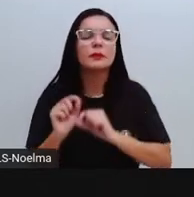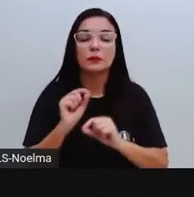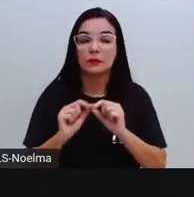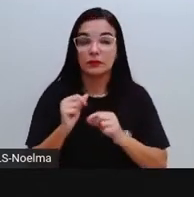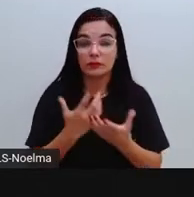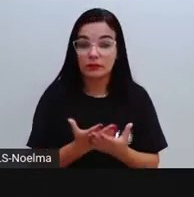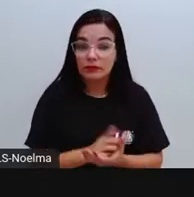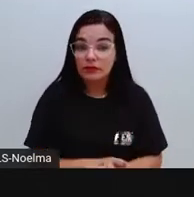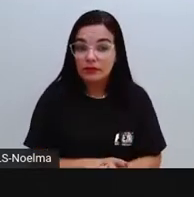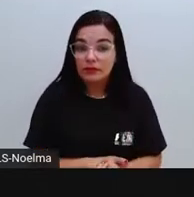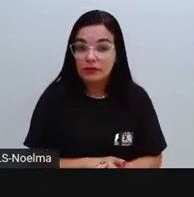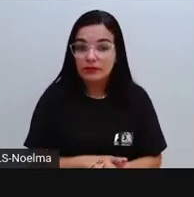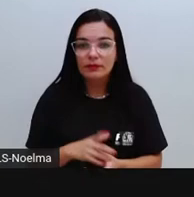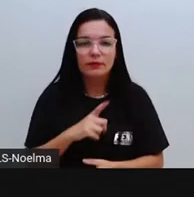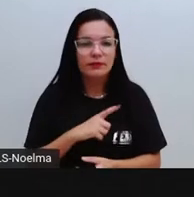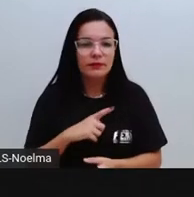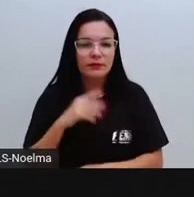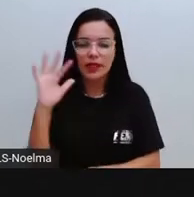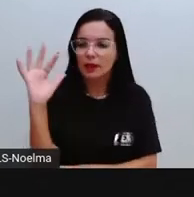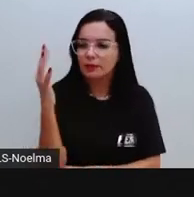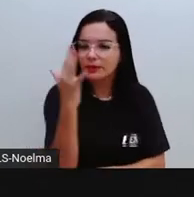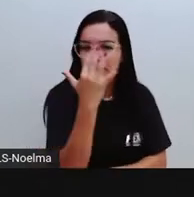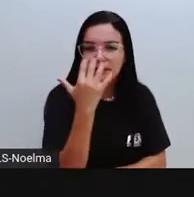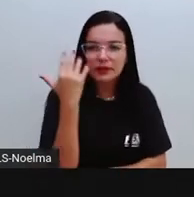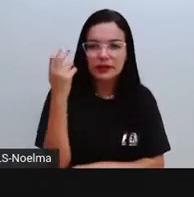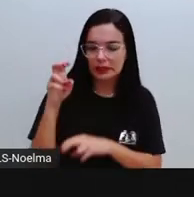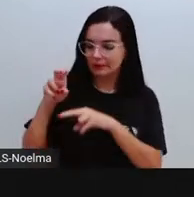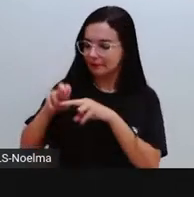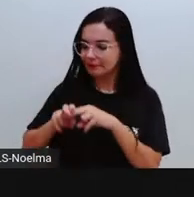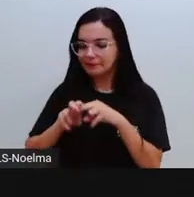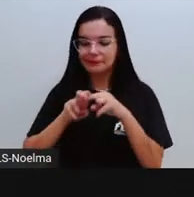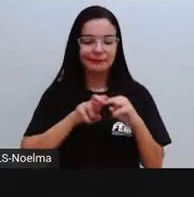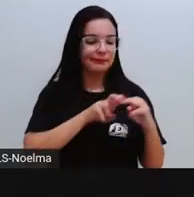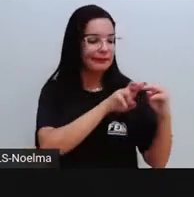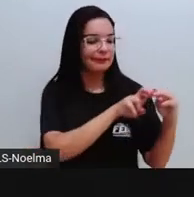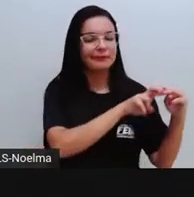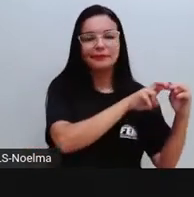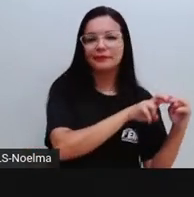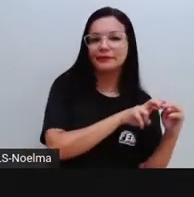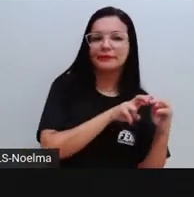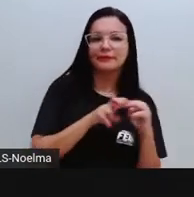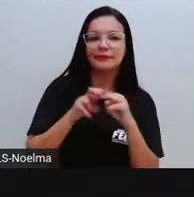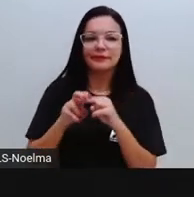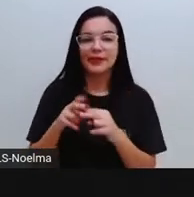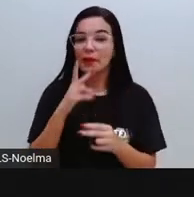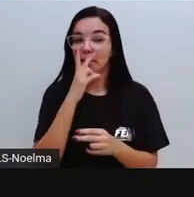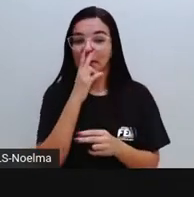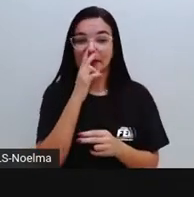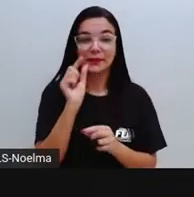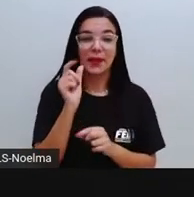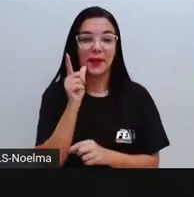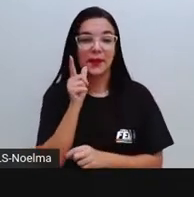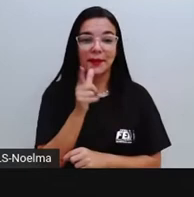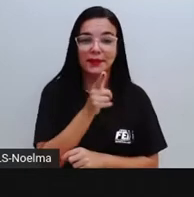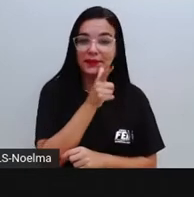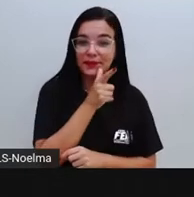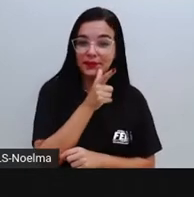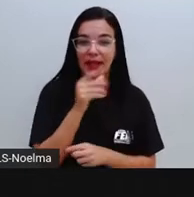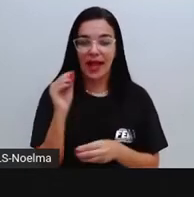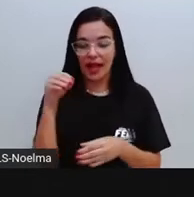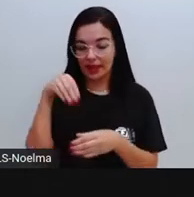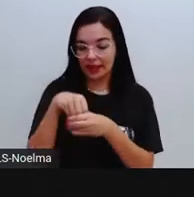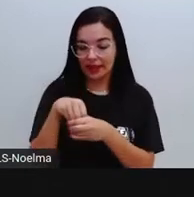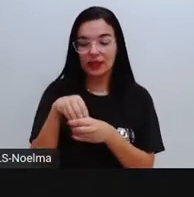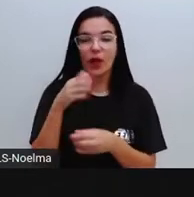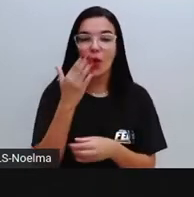São plantinhas numa bancada, sentadinhas, como se estivessem aí numa lanchonete. E dentro do